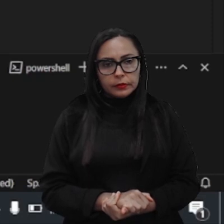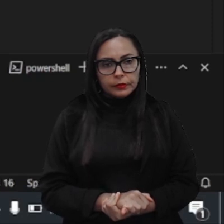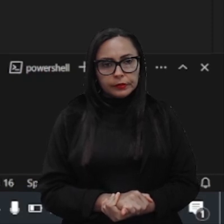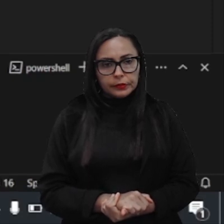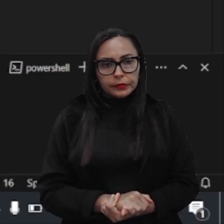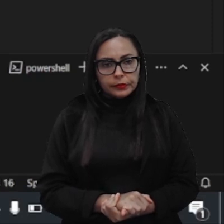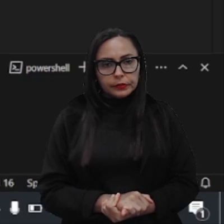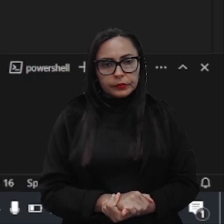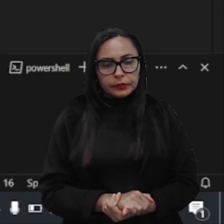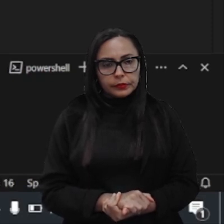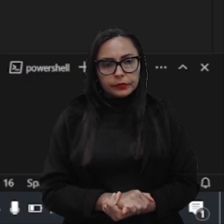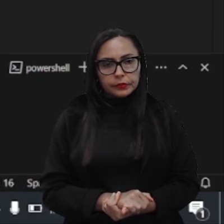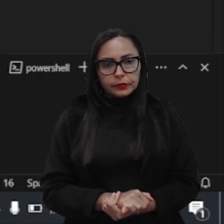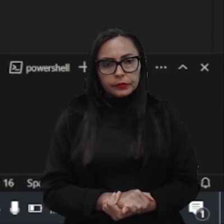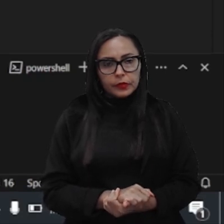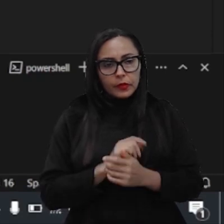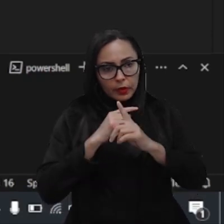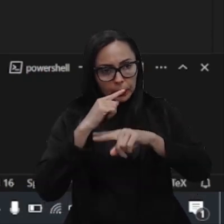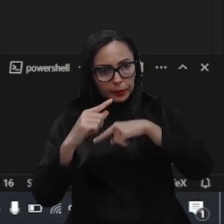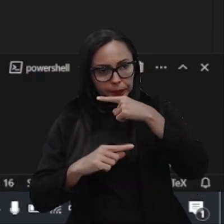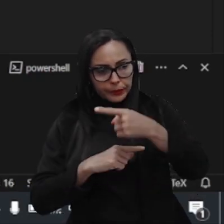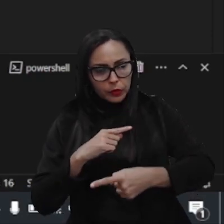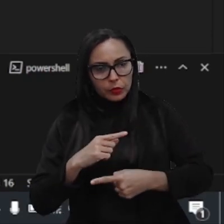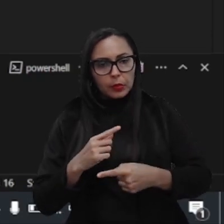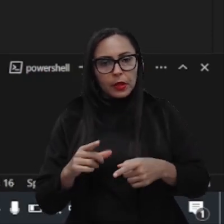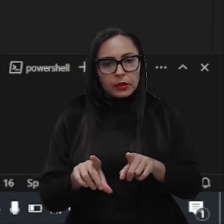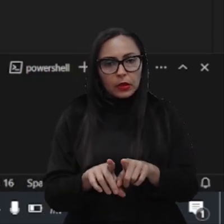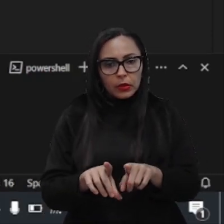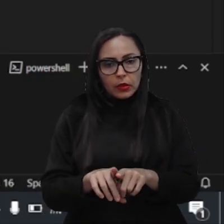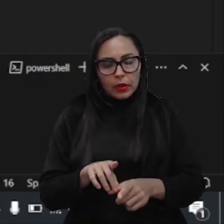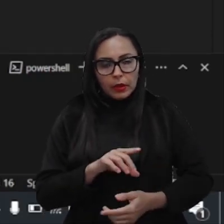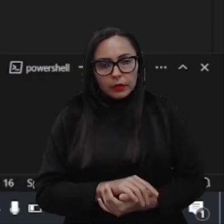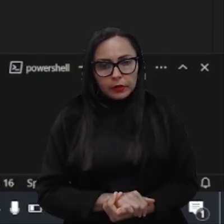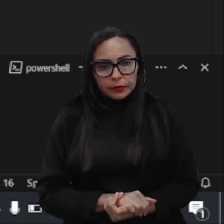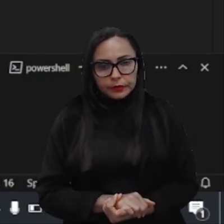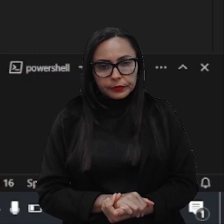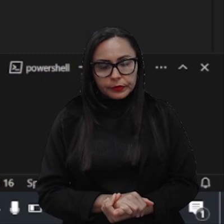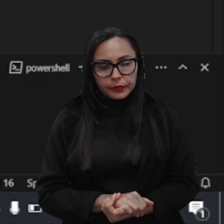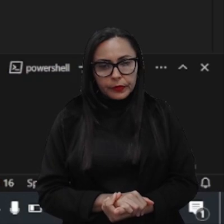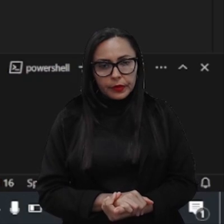Próximo passo aí, né, é executar, né, a instalação do path.